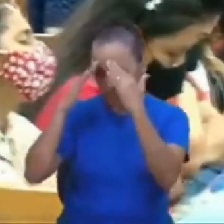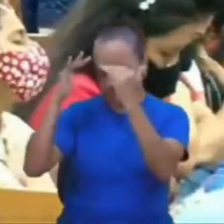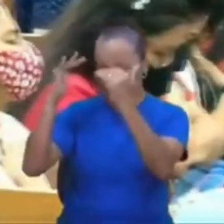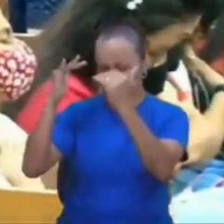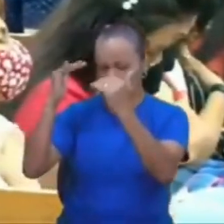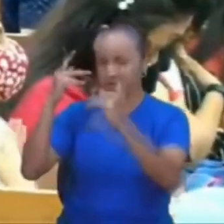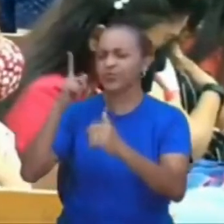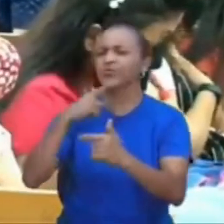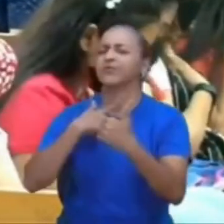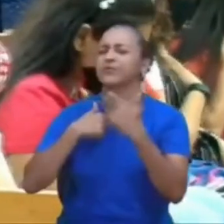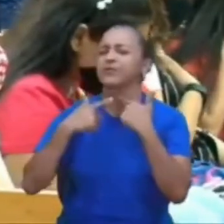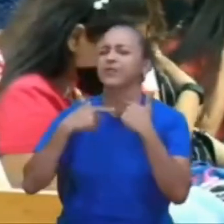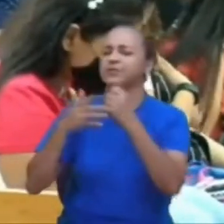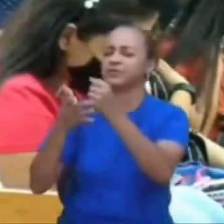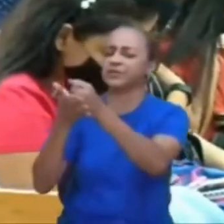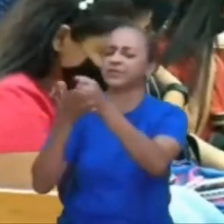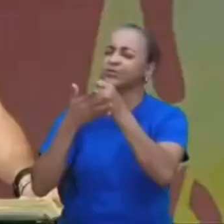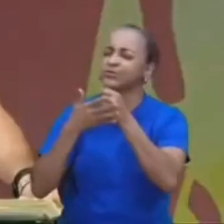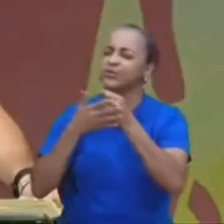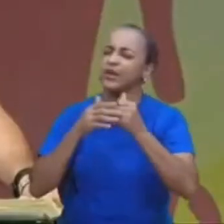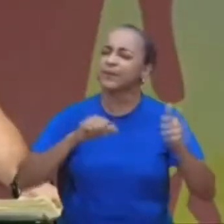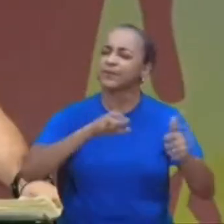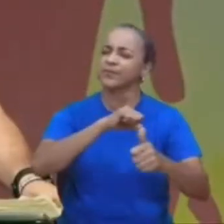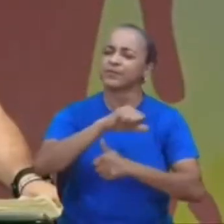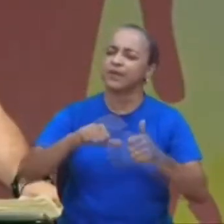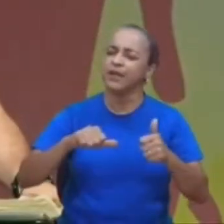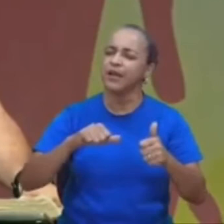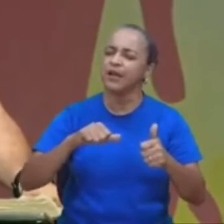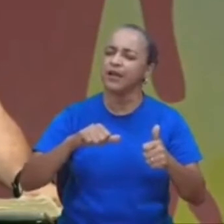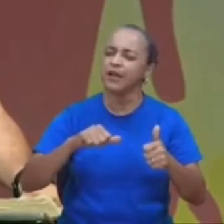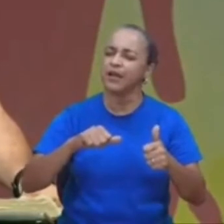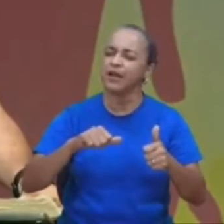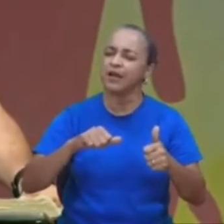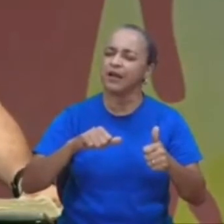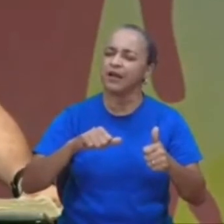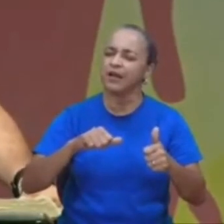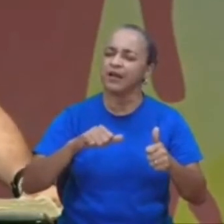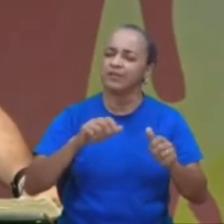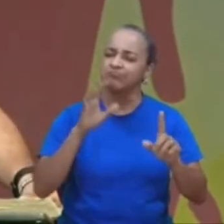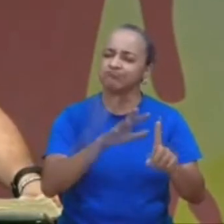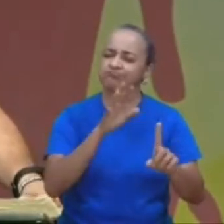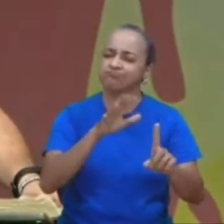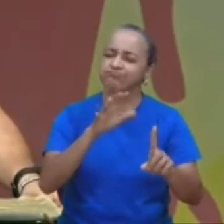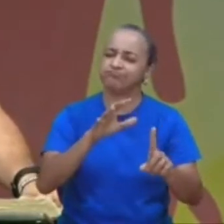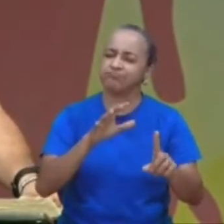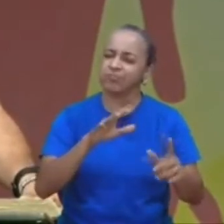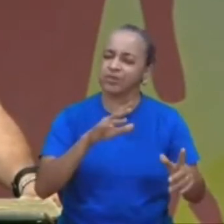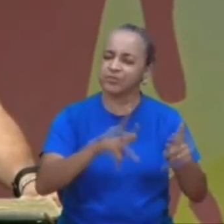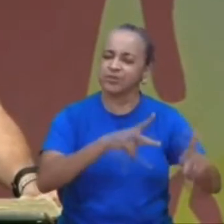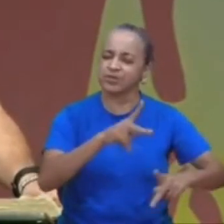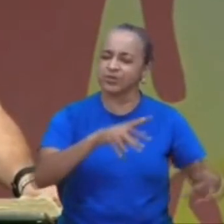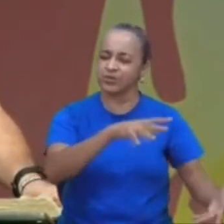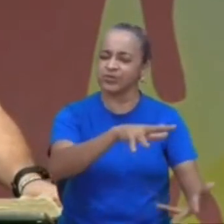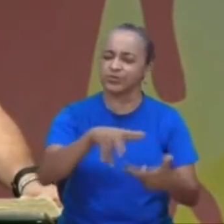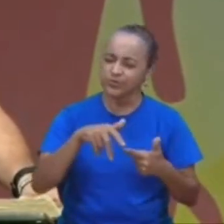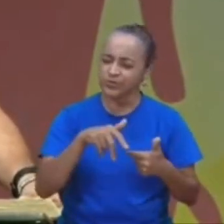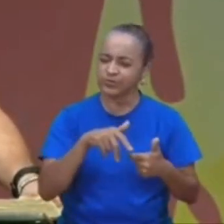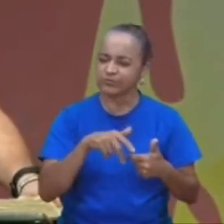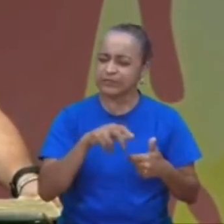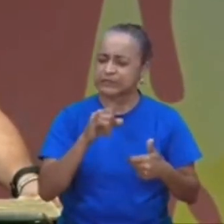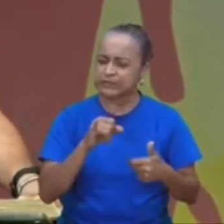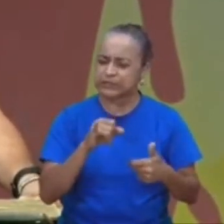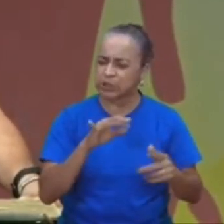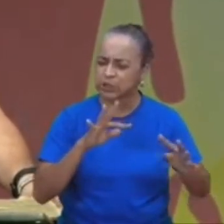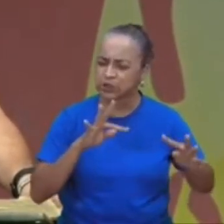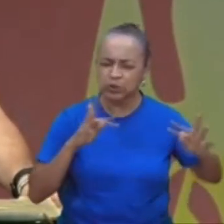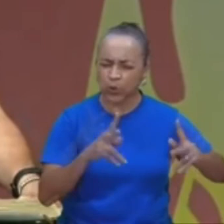me ajuda, a mudar o mundo, se não for o mundo todo, pelo menos, pelo menos o